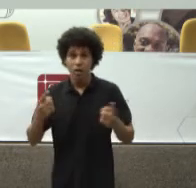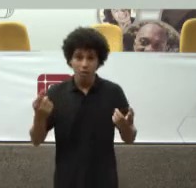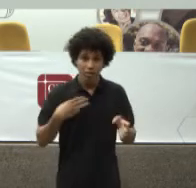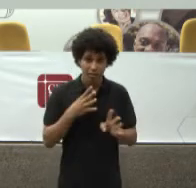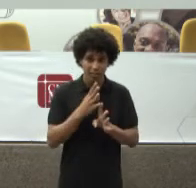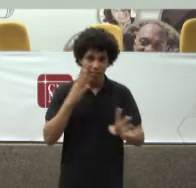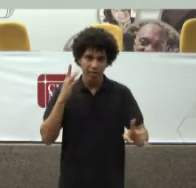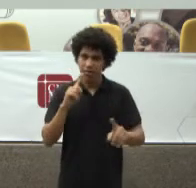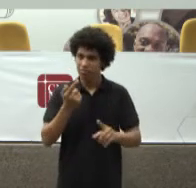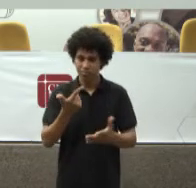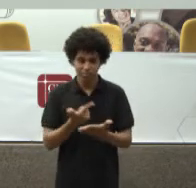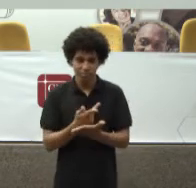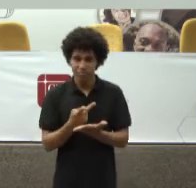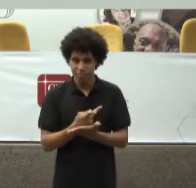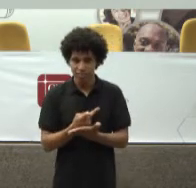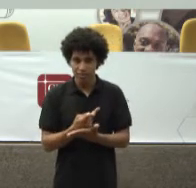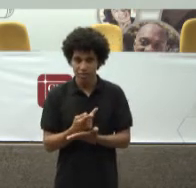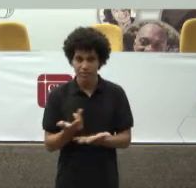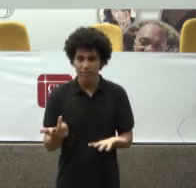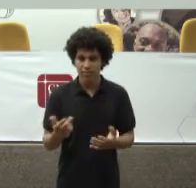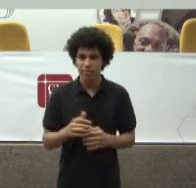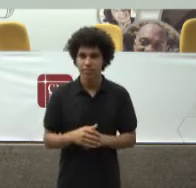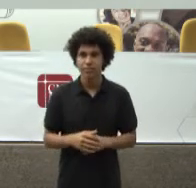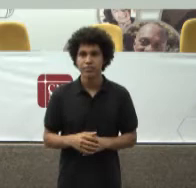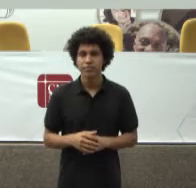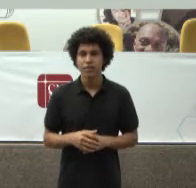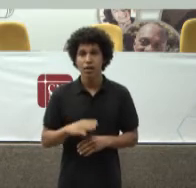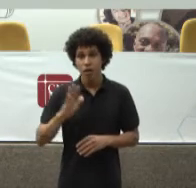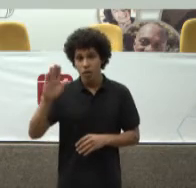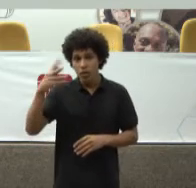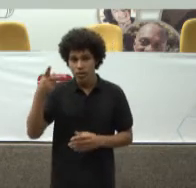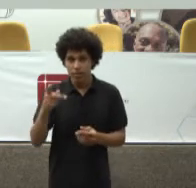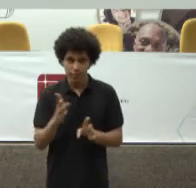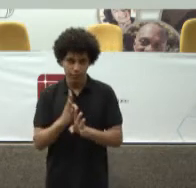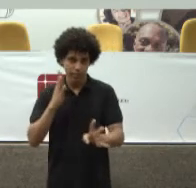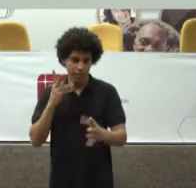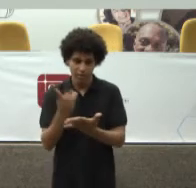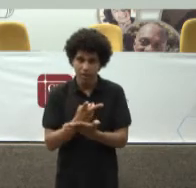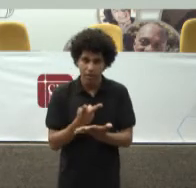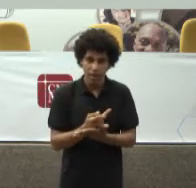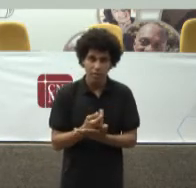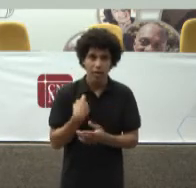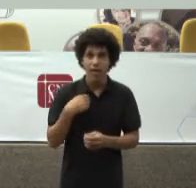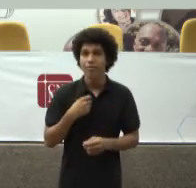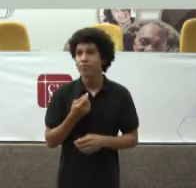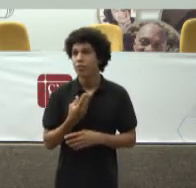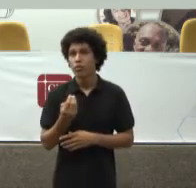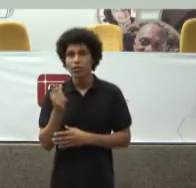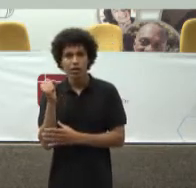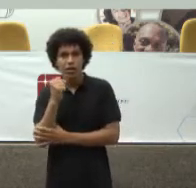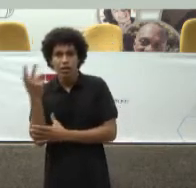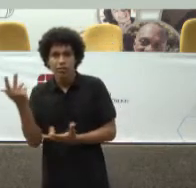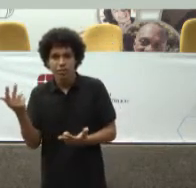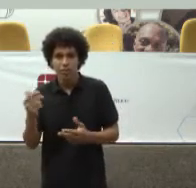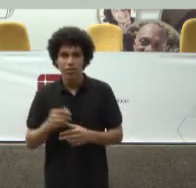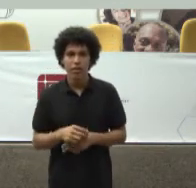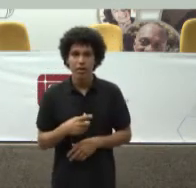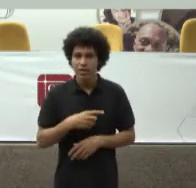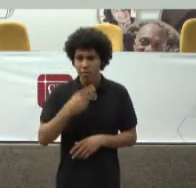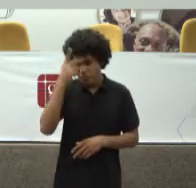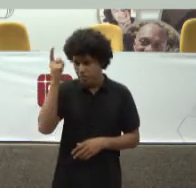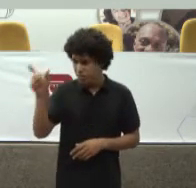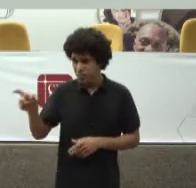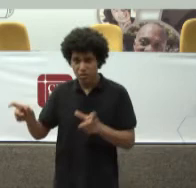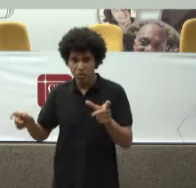De vereador pedir Deputado Quando a fila é correta Ela leva em conta a gravidade E às vezes Tem gente Em gravidade